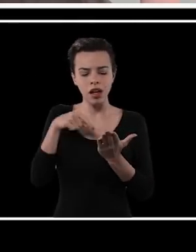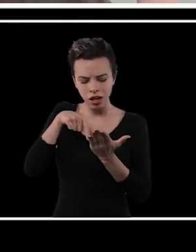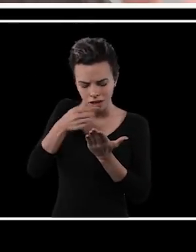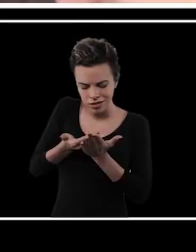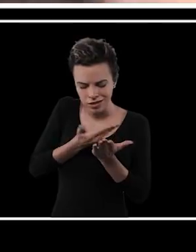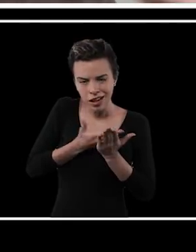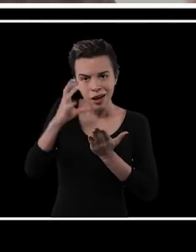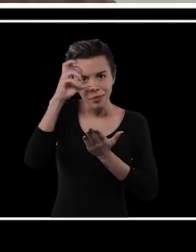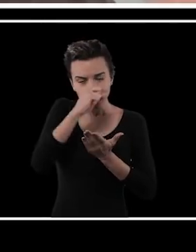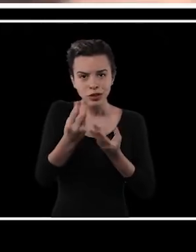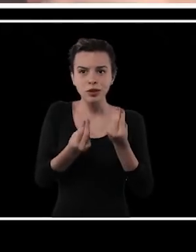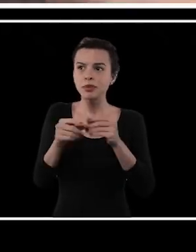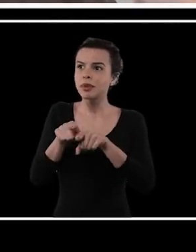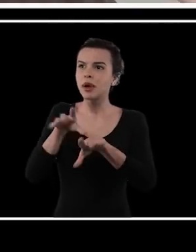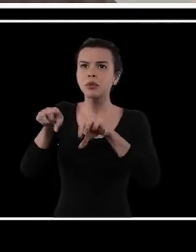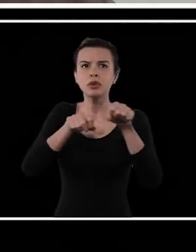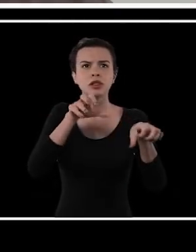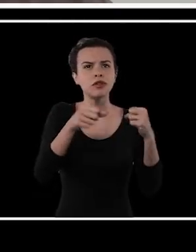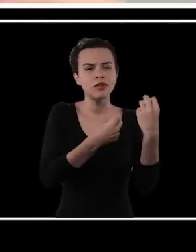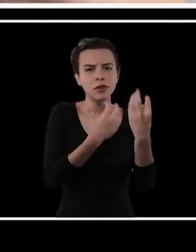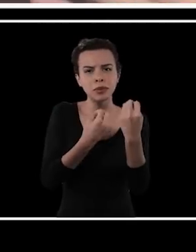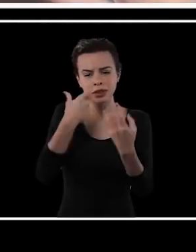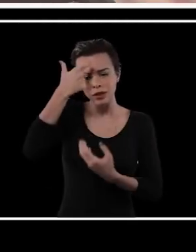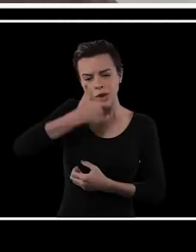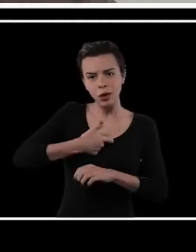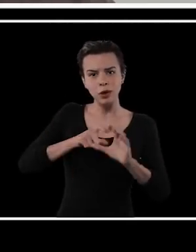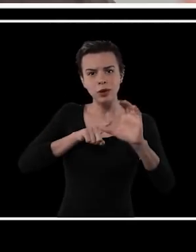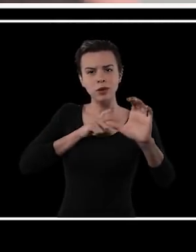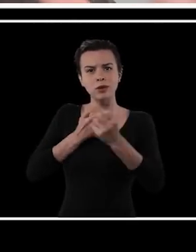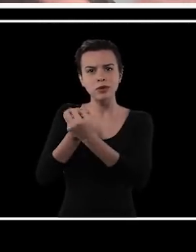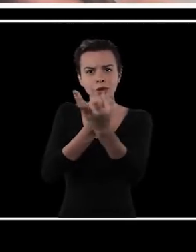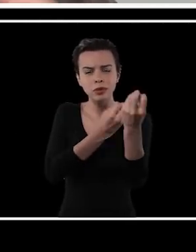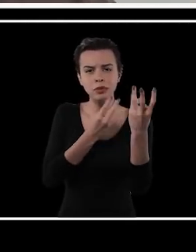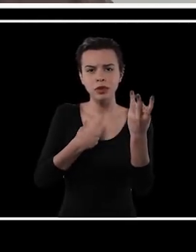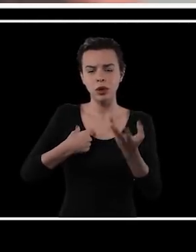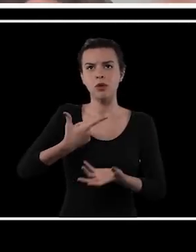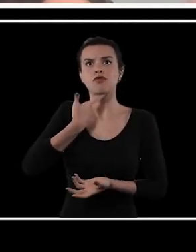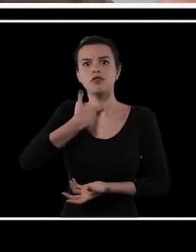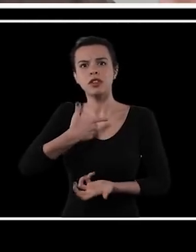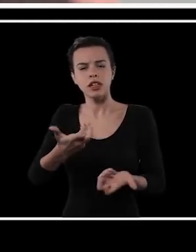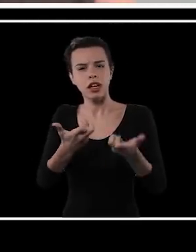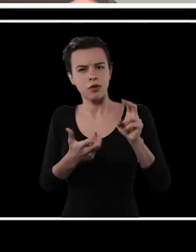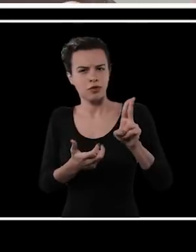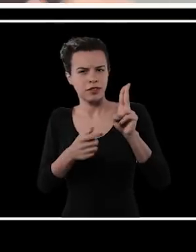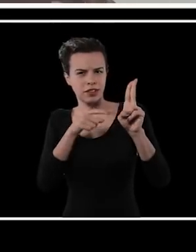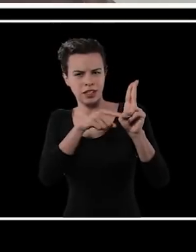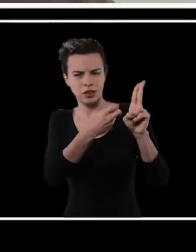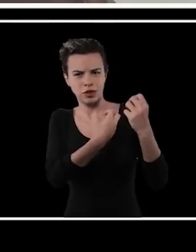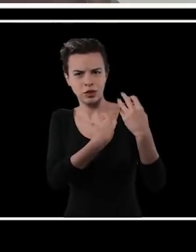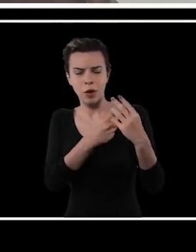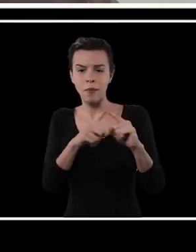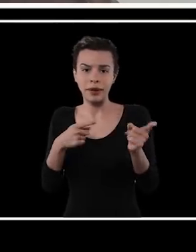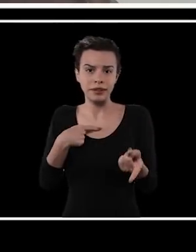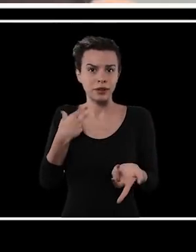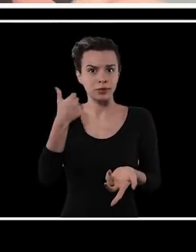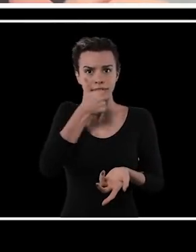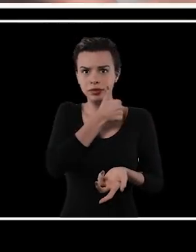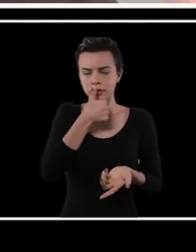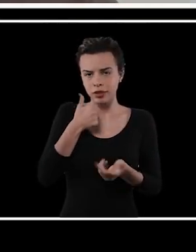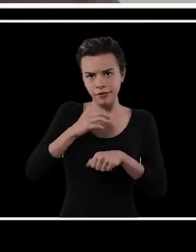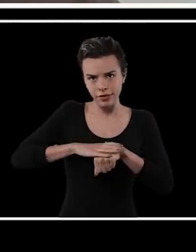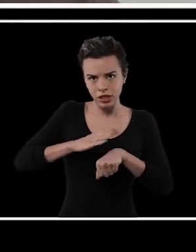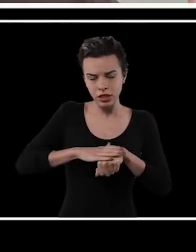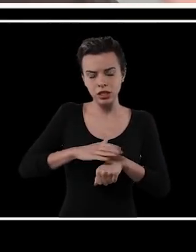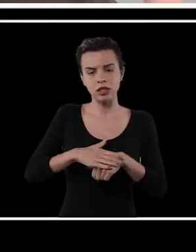foi esse preparo de como estudar, como buscar boas fontes, como ser uma pessoa autônoma que se informa. Talvez não voluntariamente, por escolha da universidade,